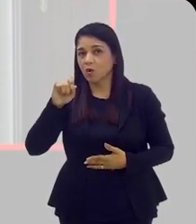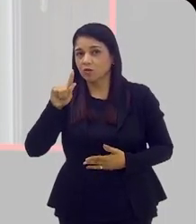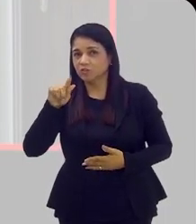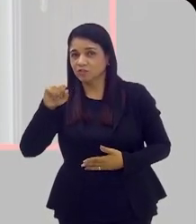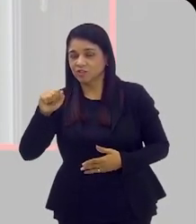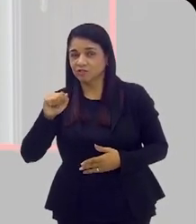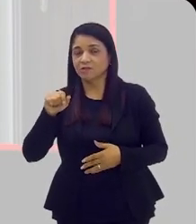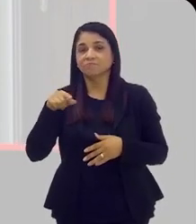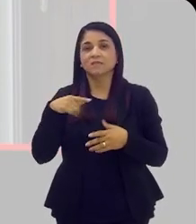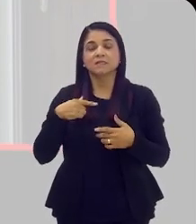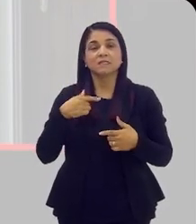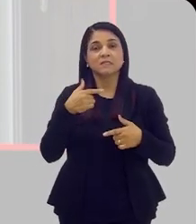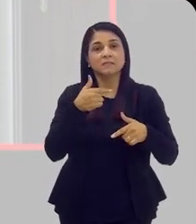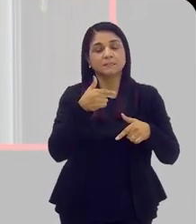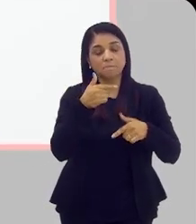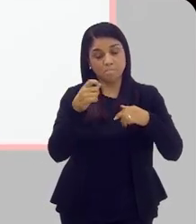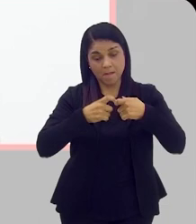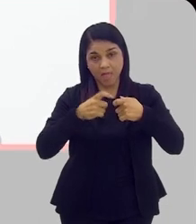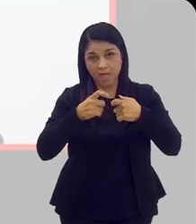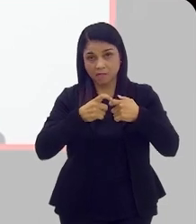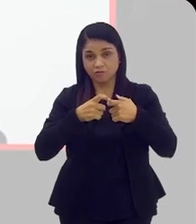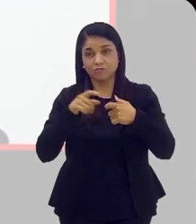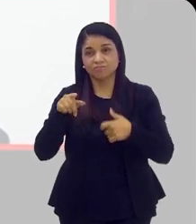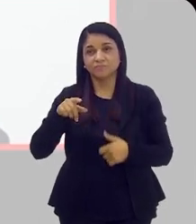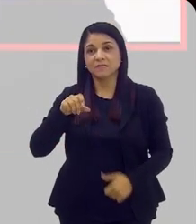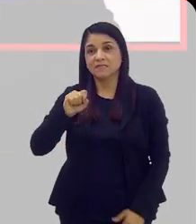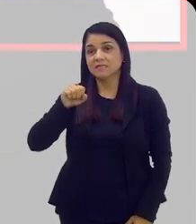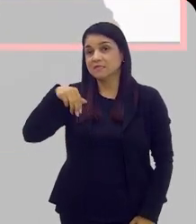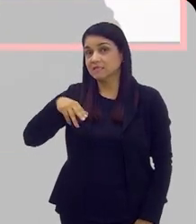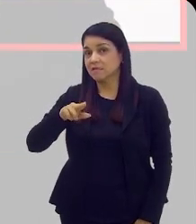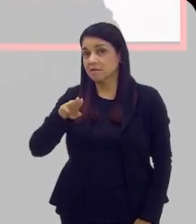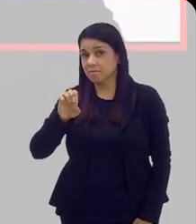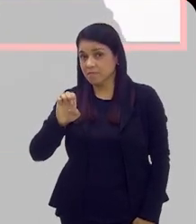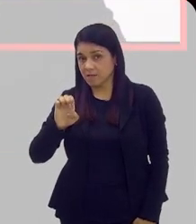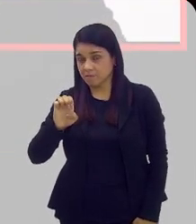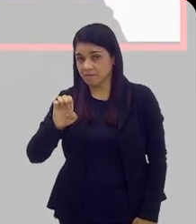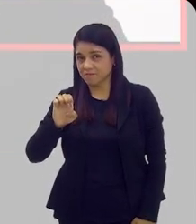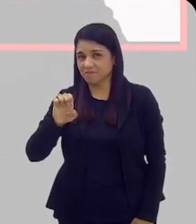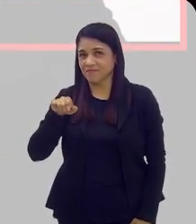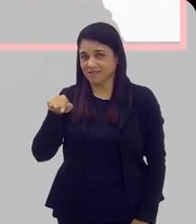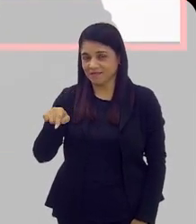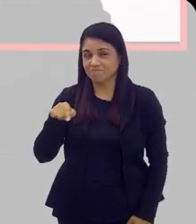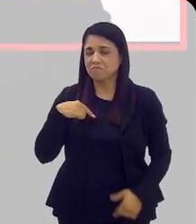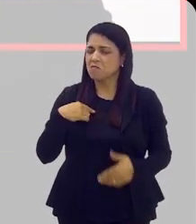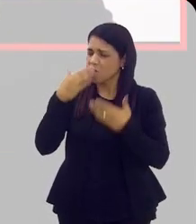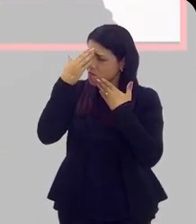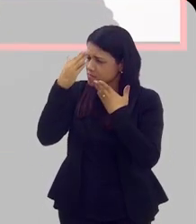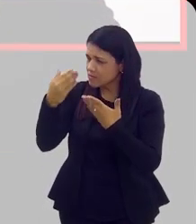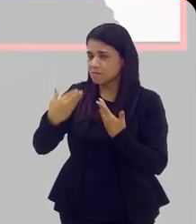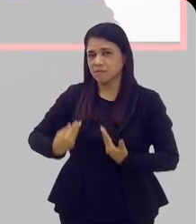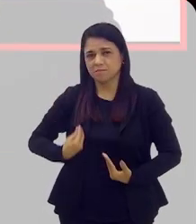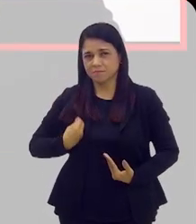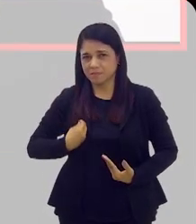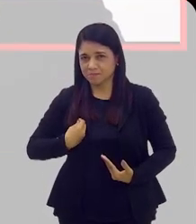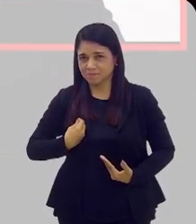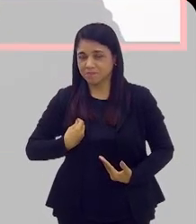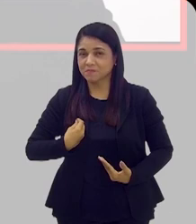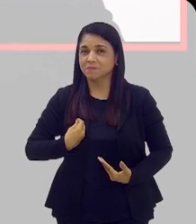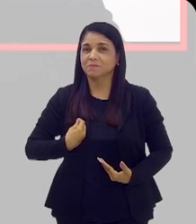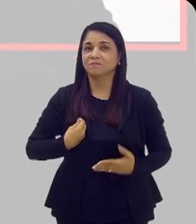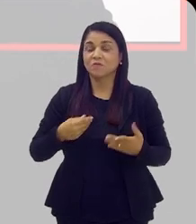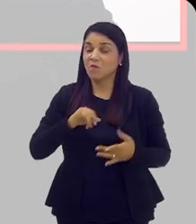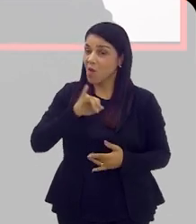Departamento Médico da Alerje, Sami Chitayad. Doutor Sami, muito obrigada pela sua participação. Vamos